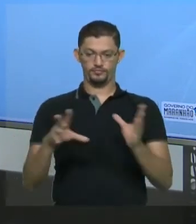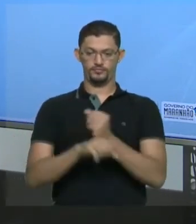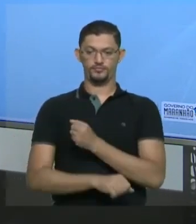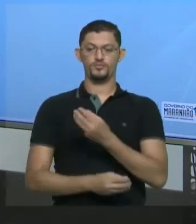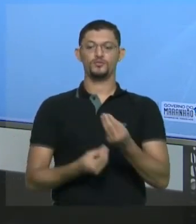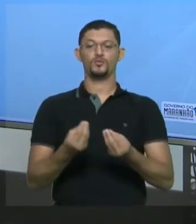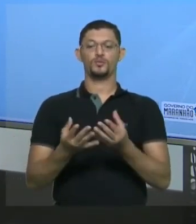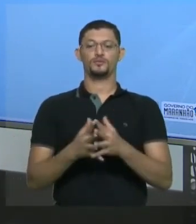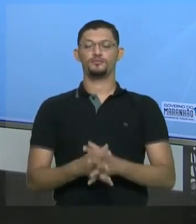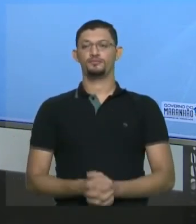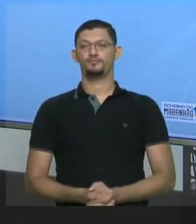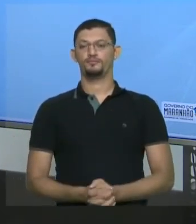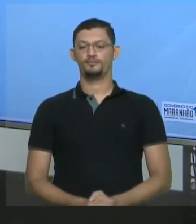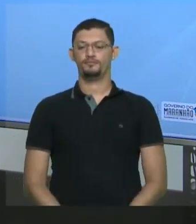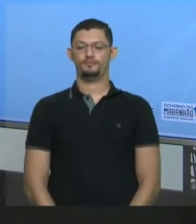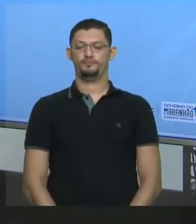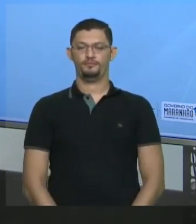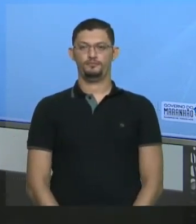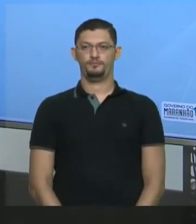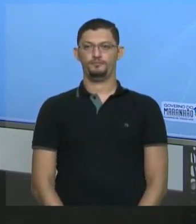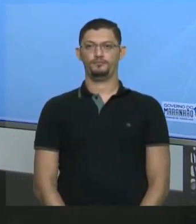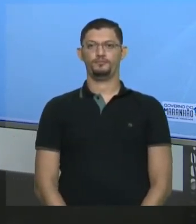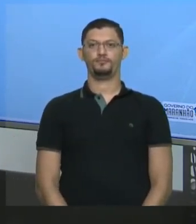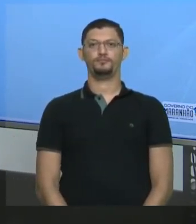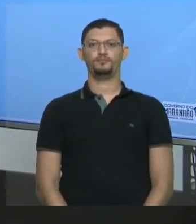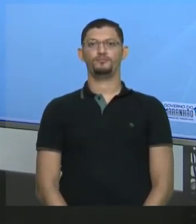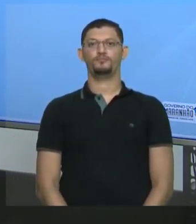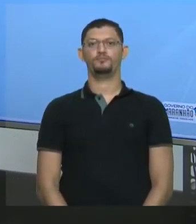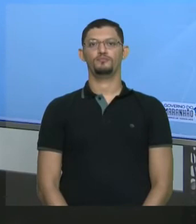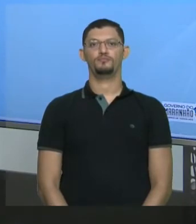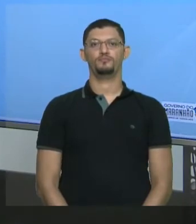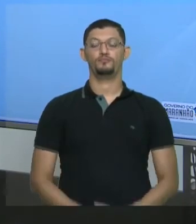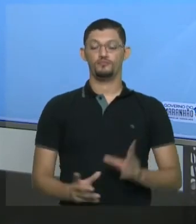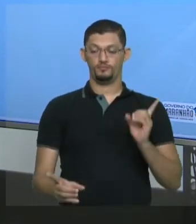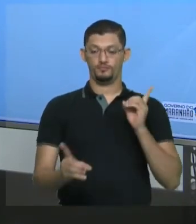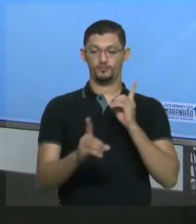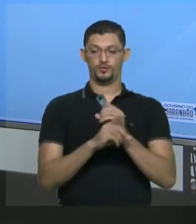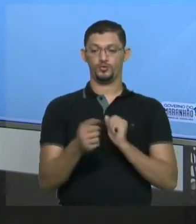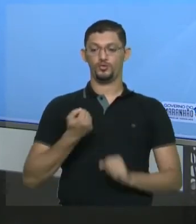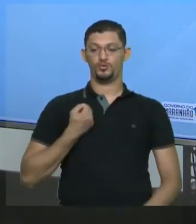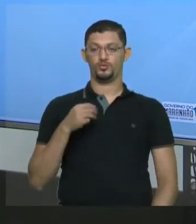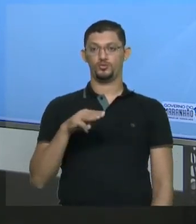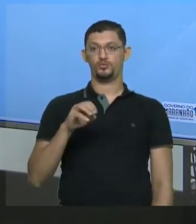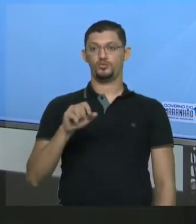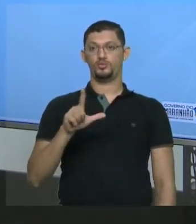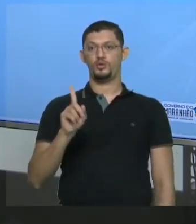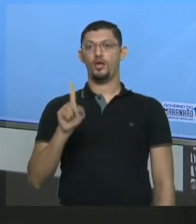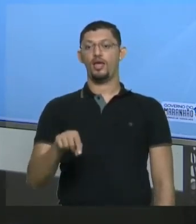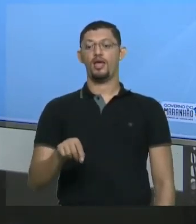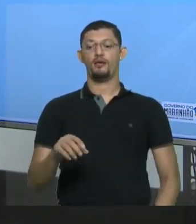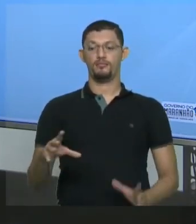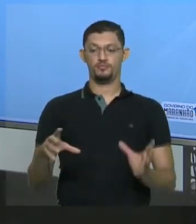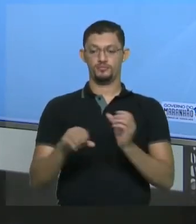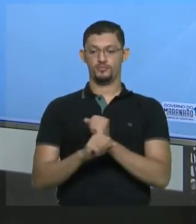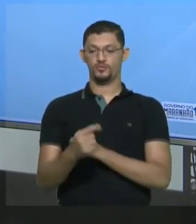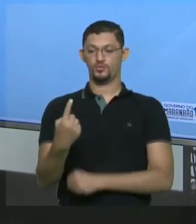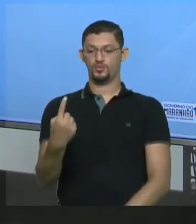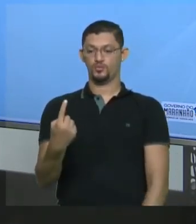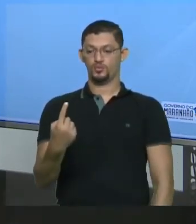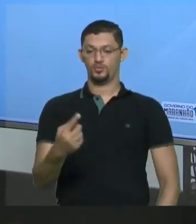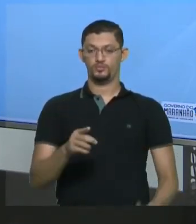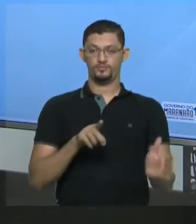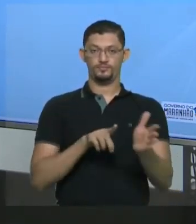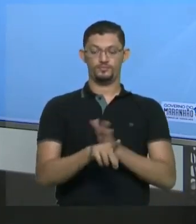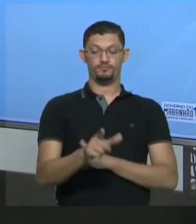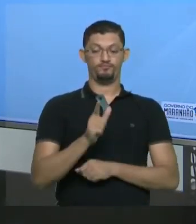,5 por 36,5 gramas por mol, eu vou achar que o número de mols é quanto? Um. Então esta questão,